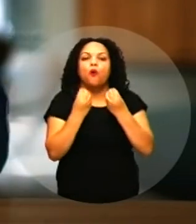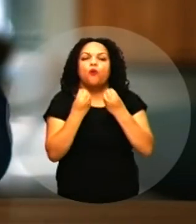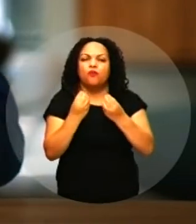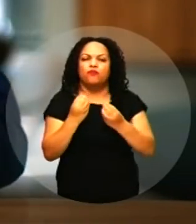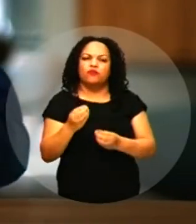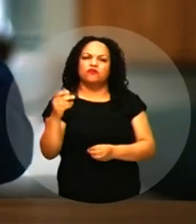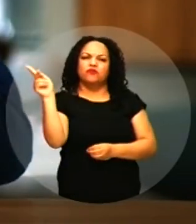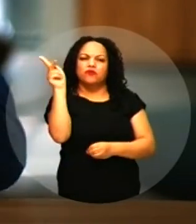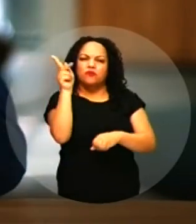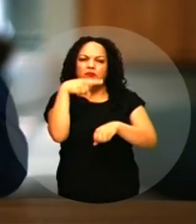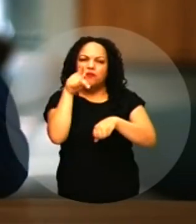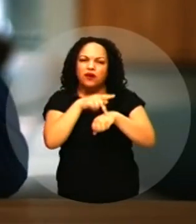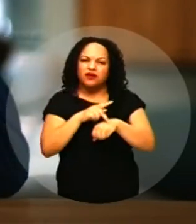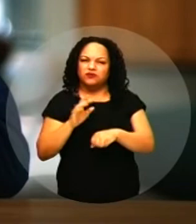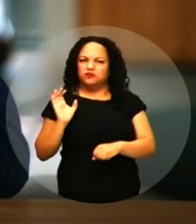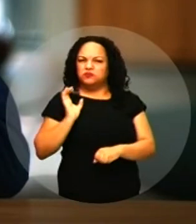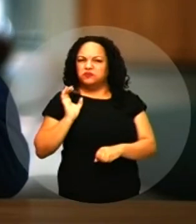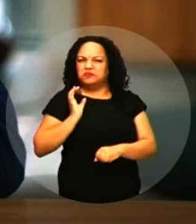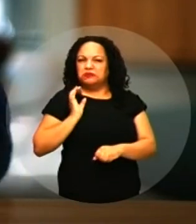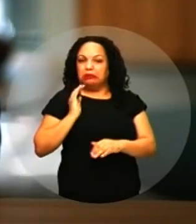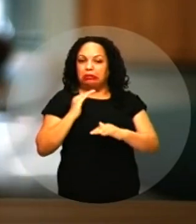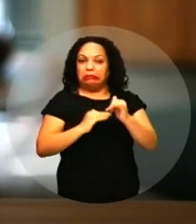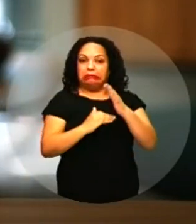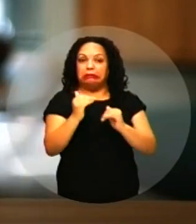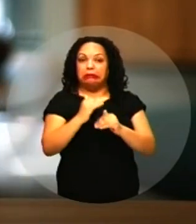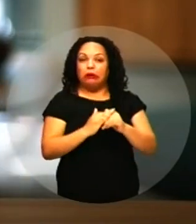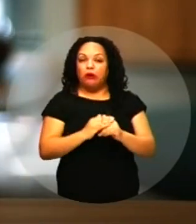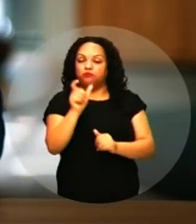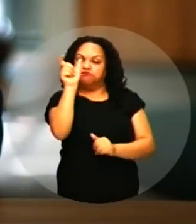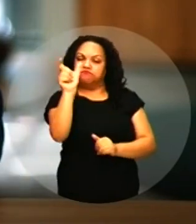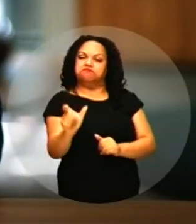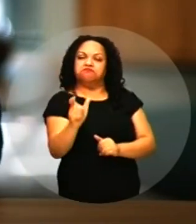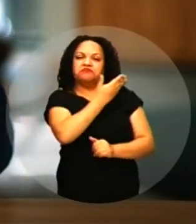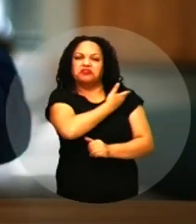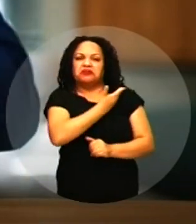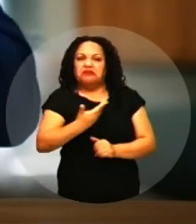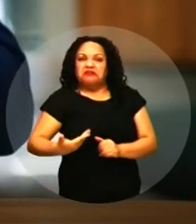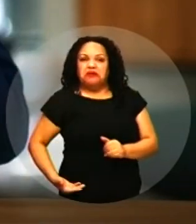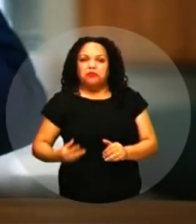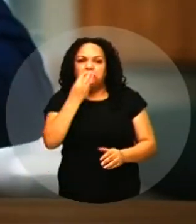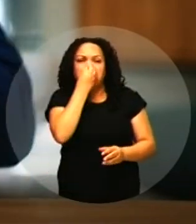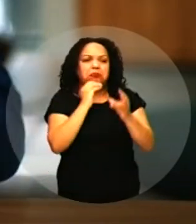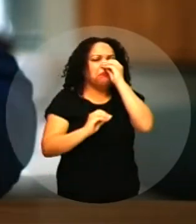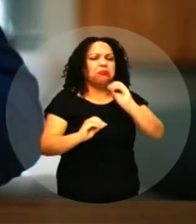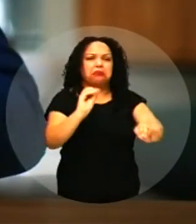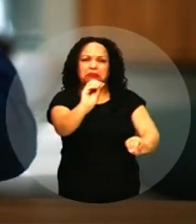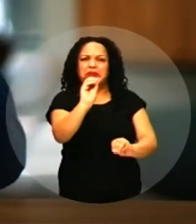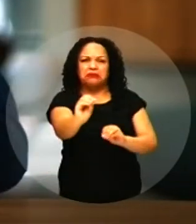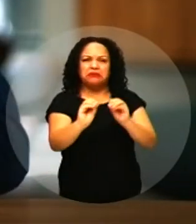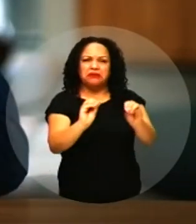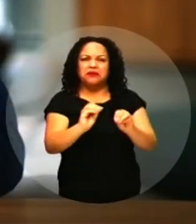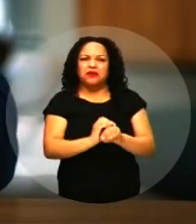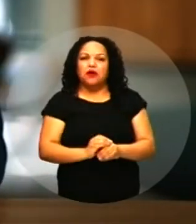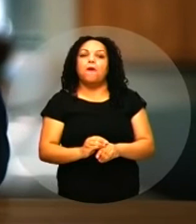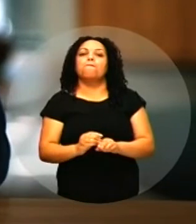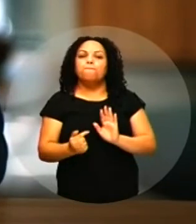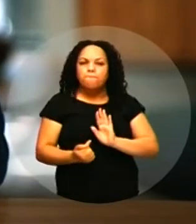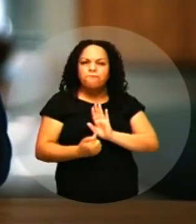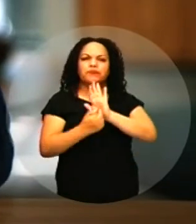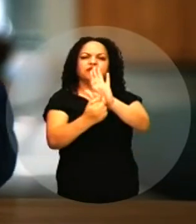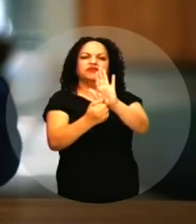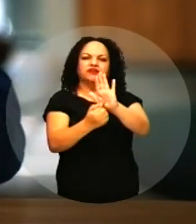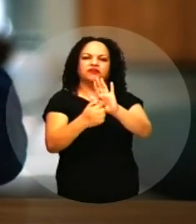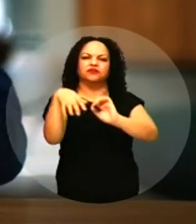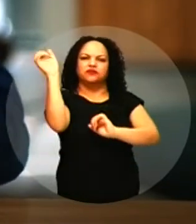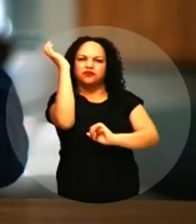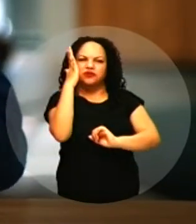tão rico Retorcedeu tanto Como pode um governante Não se importar com o sofrimento De tanta gente Provamos